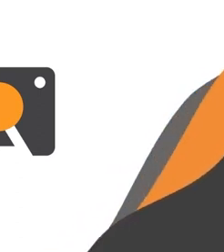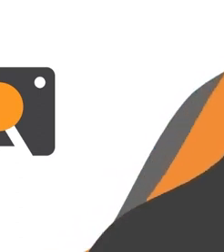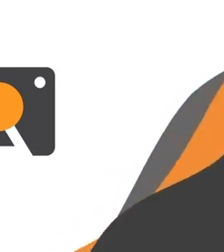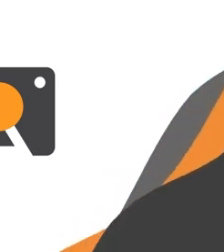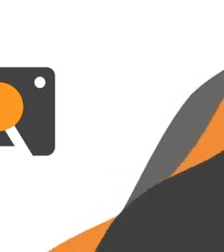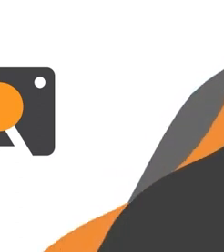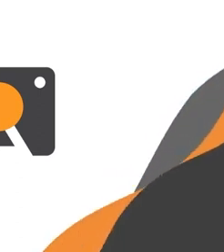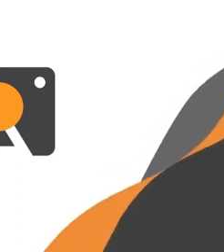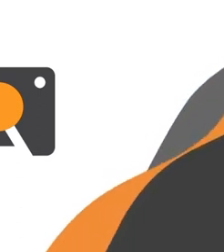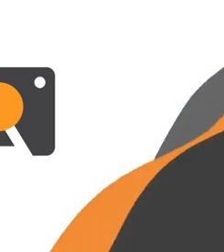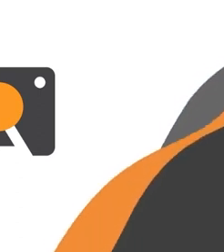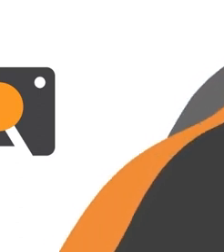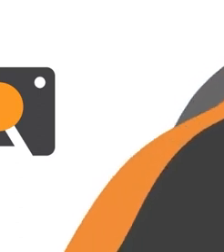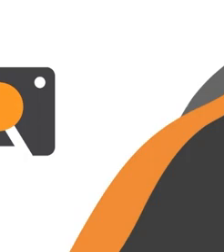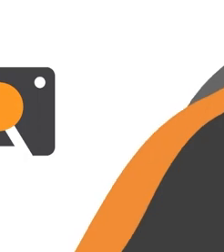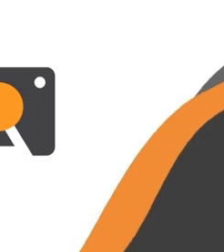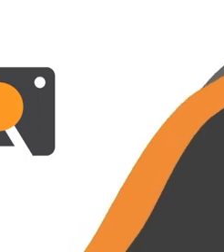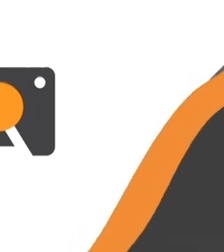Amém.